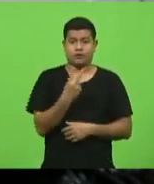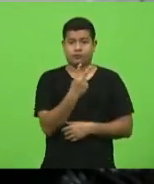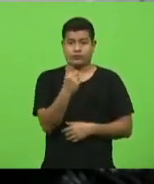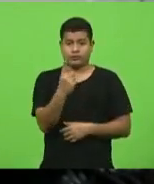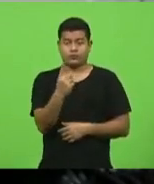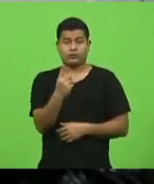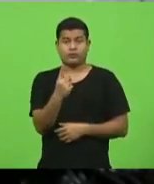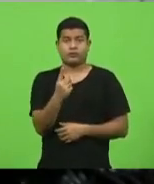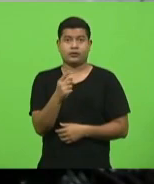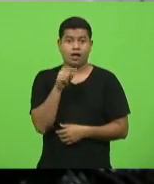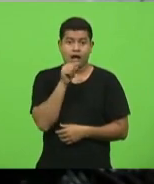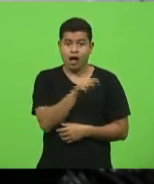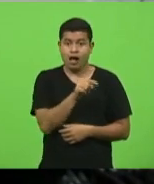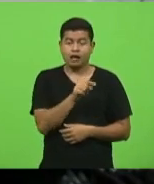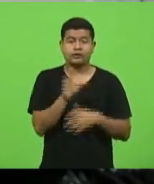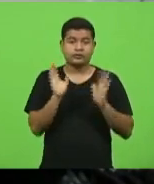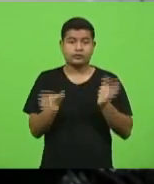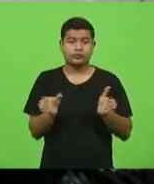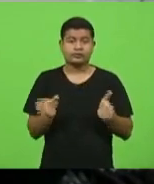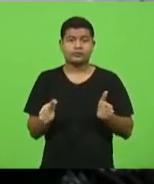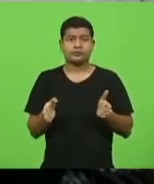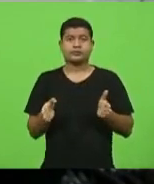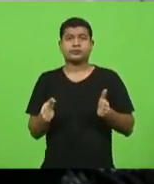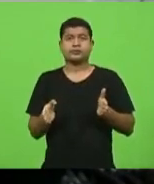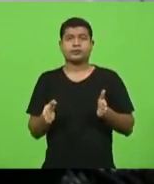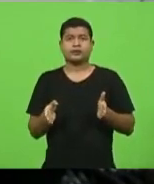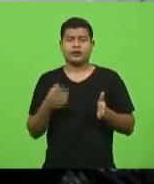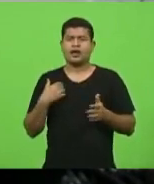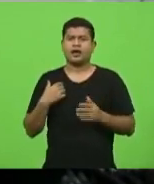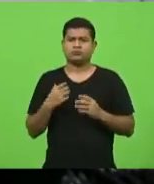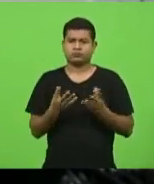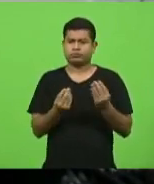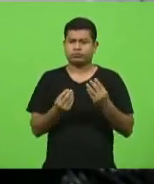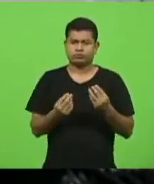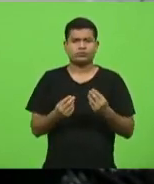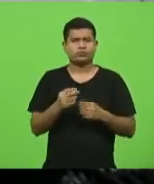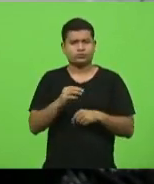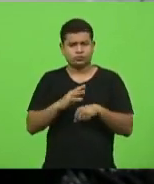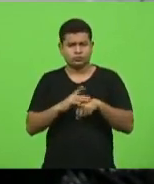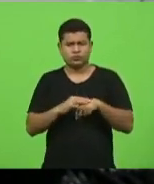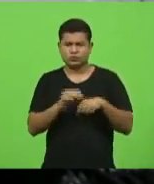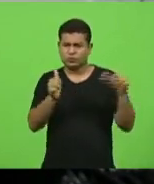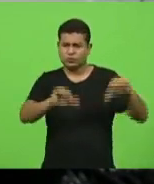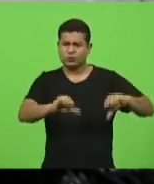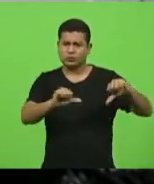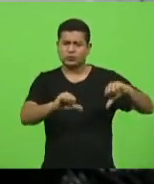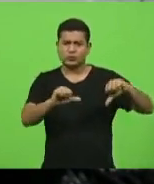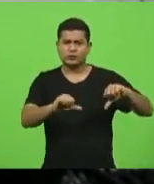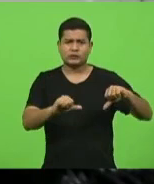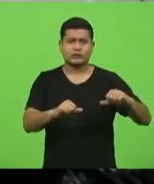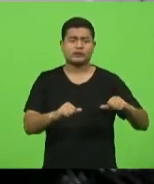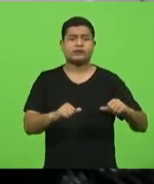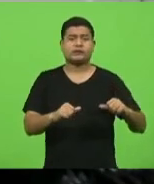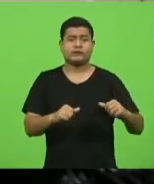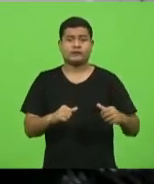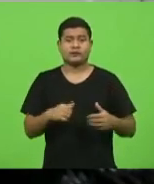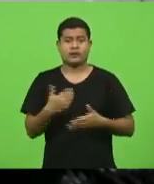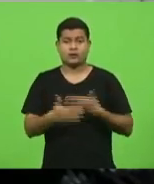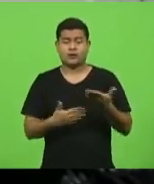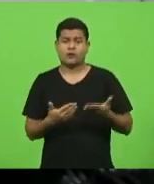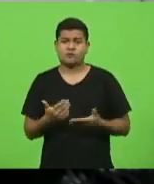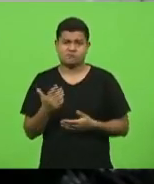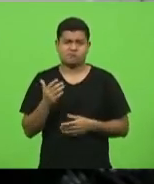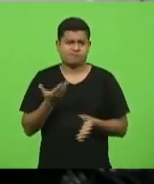ele já estava muito prejudicado e que eles conseguiram, de uma forma muito